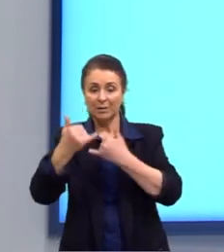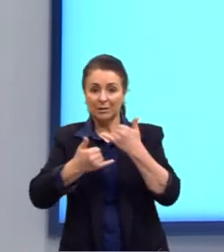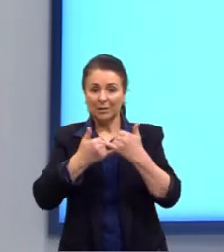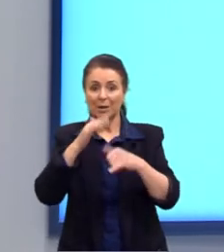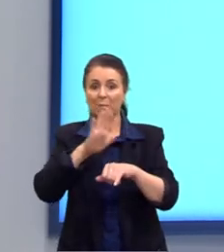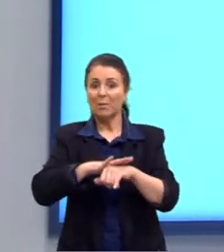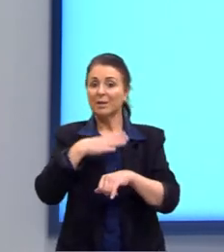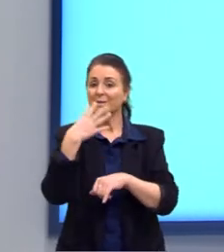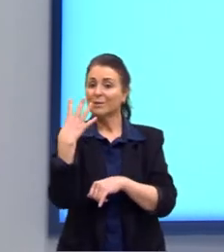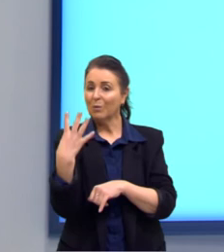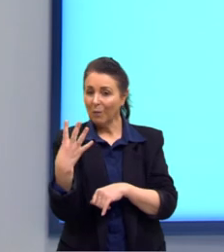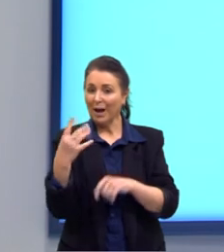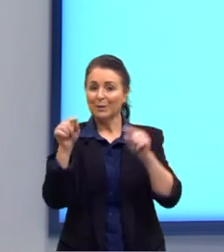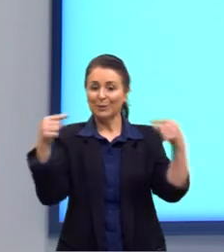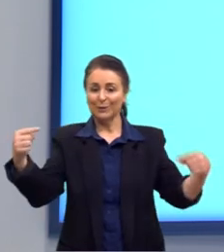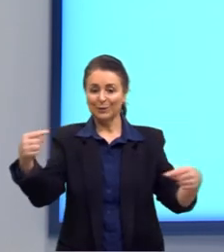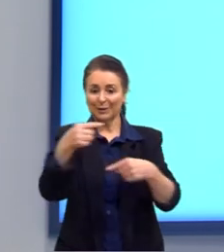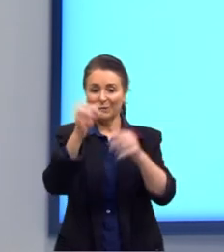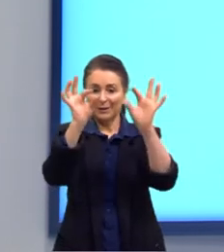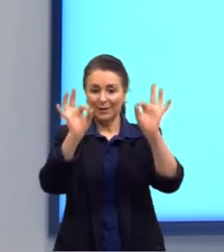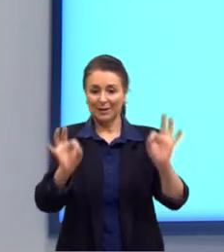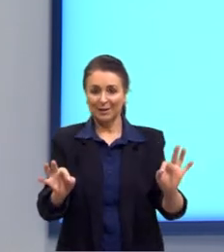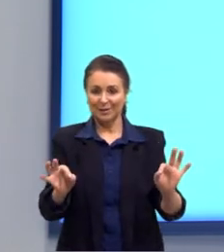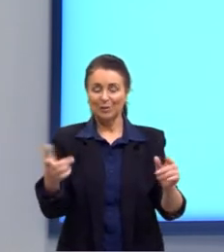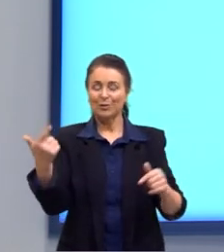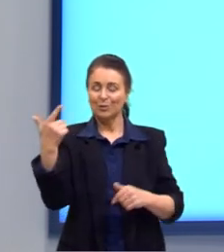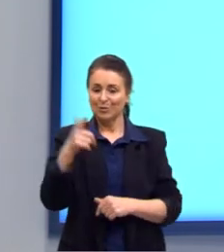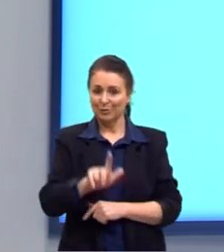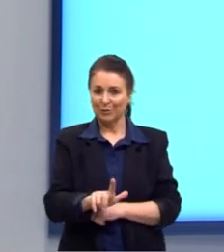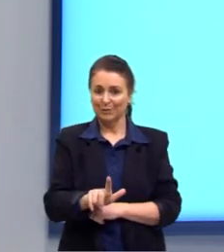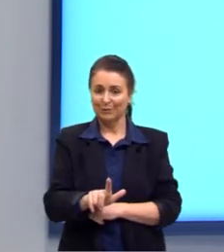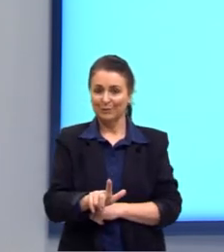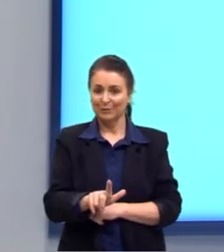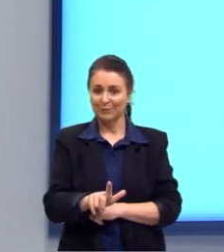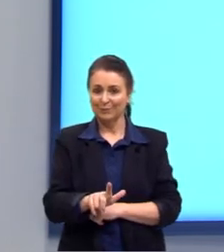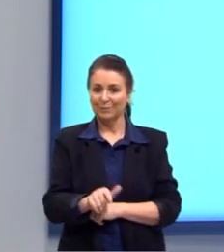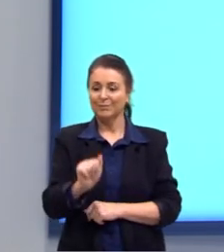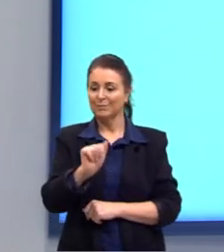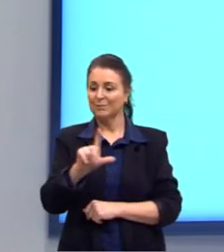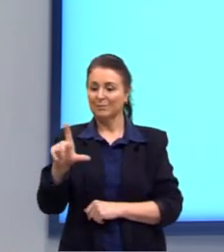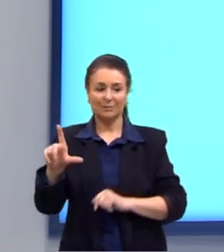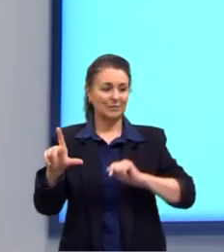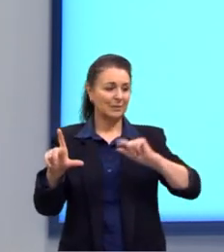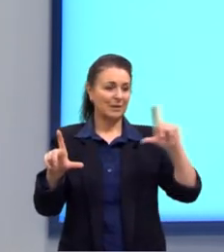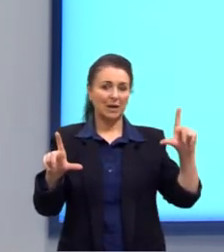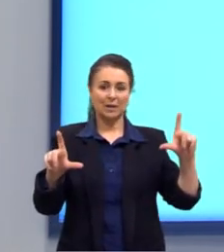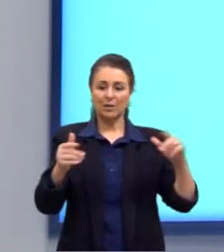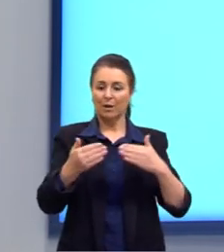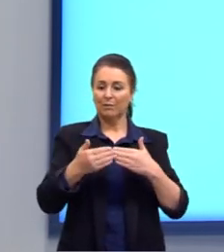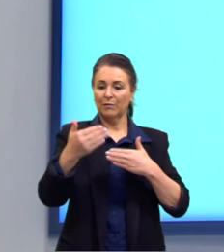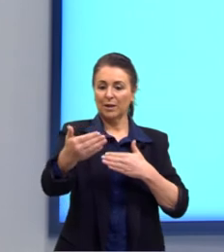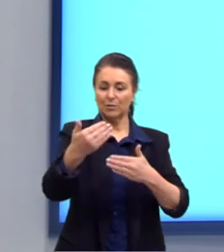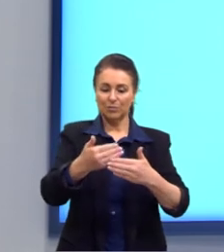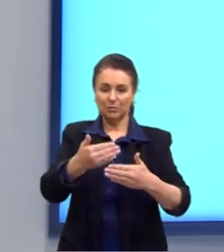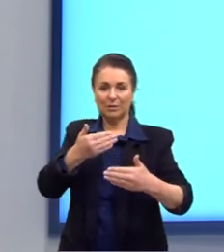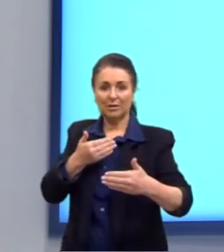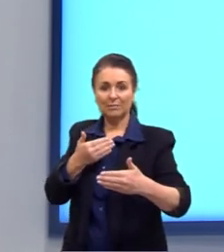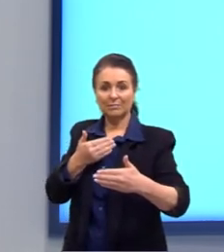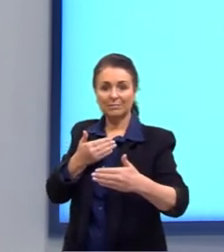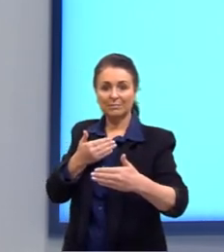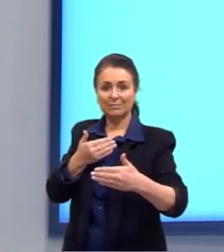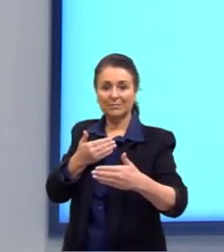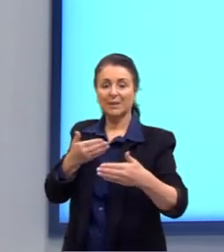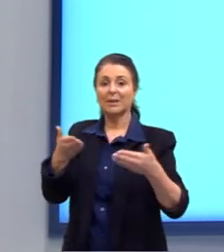quatro trapézios aqui de novo. As laterais, né, a parte da frente, a parte de trás.